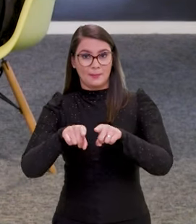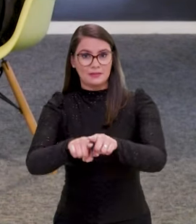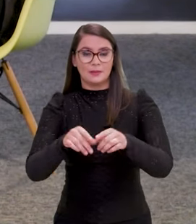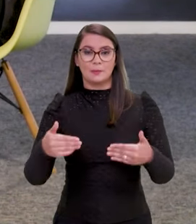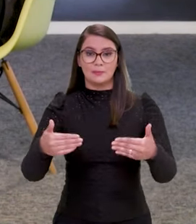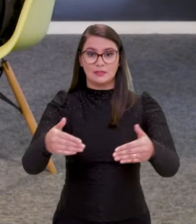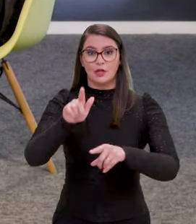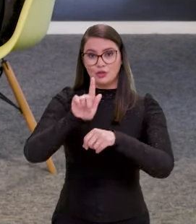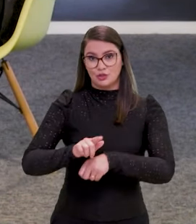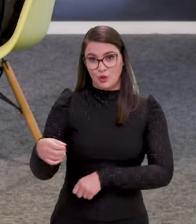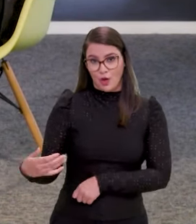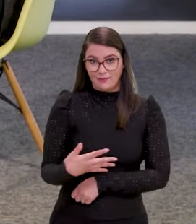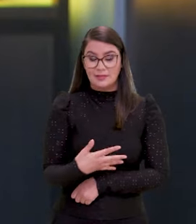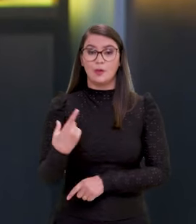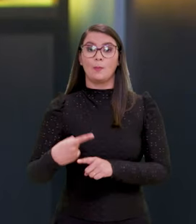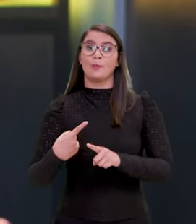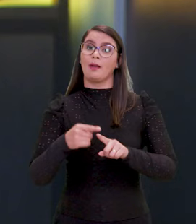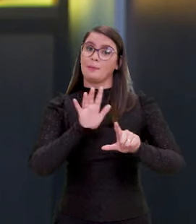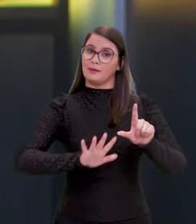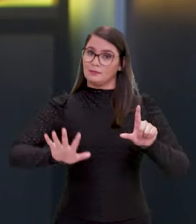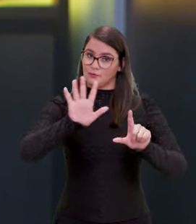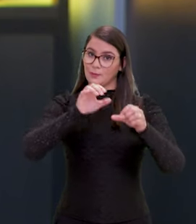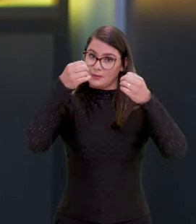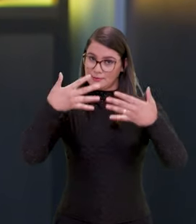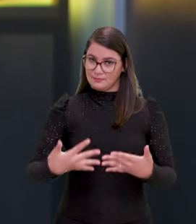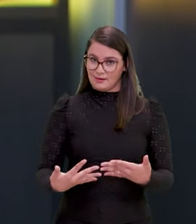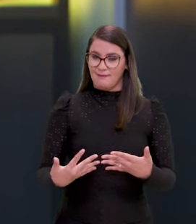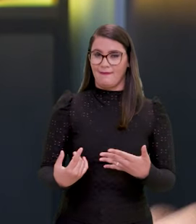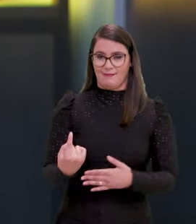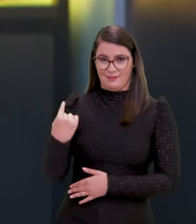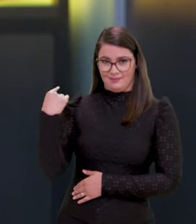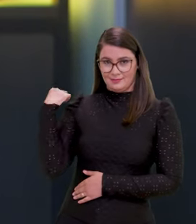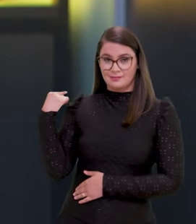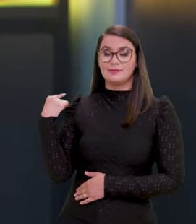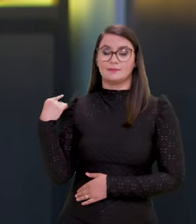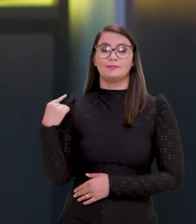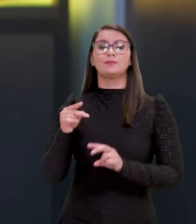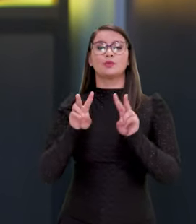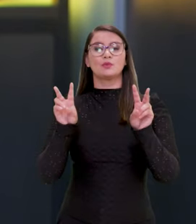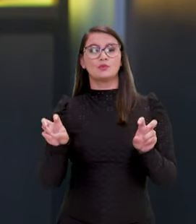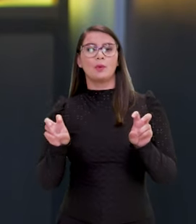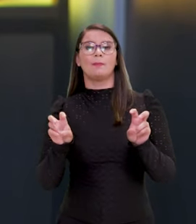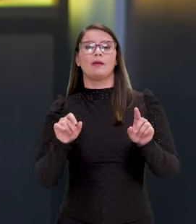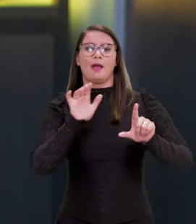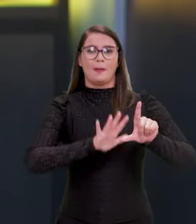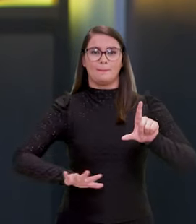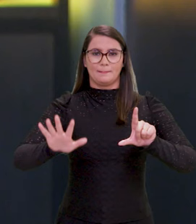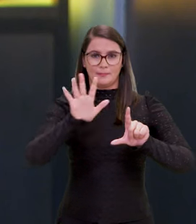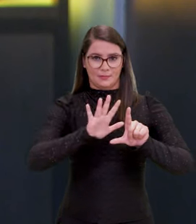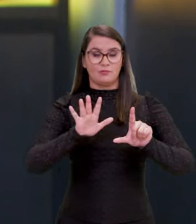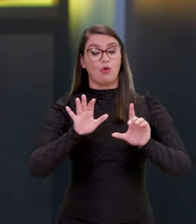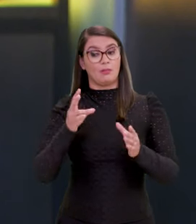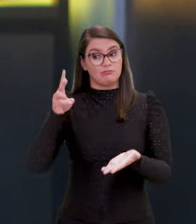Ministério da Gestão e Inovação por conta da plataforma. A gente falava sobre essa questão de ser a grande plataforma